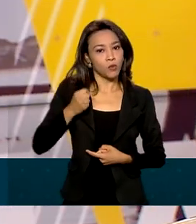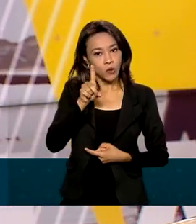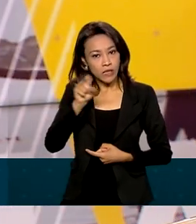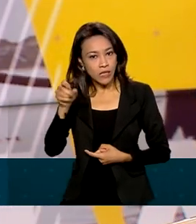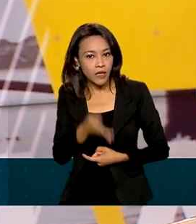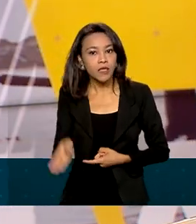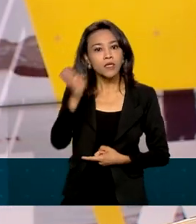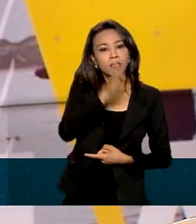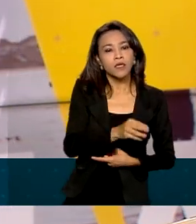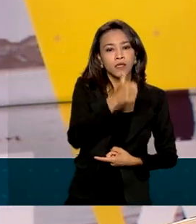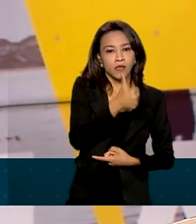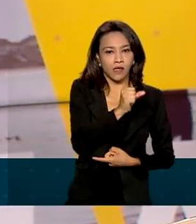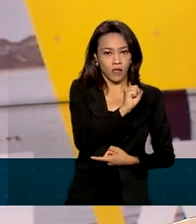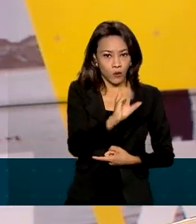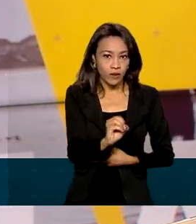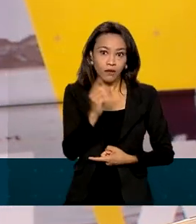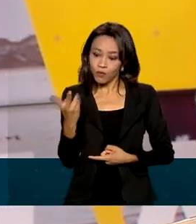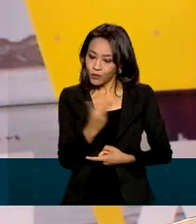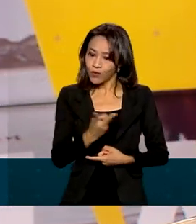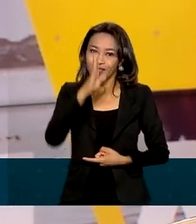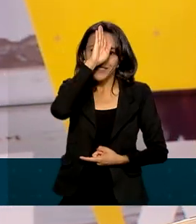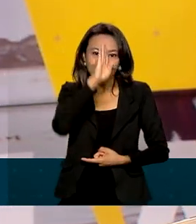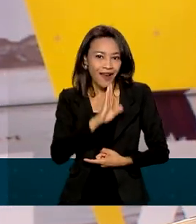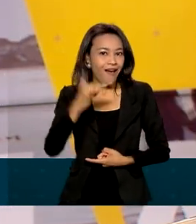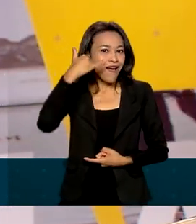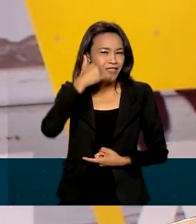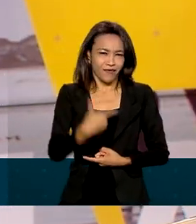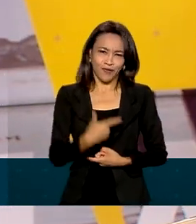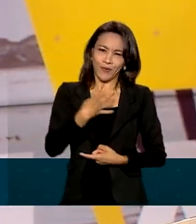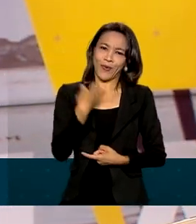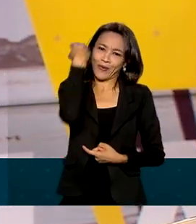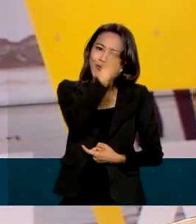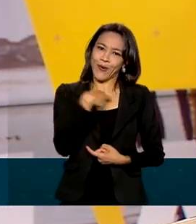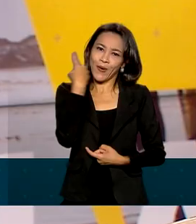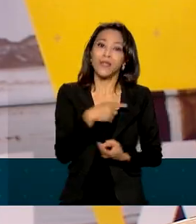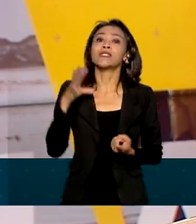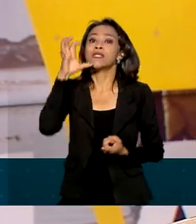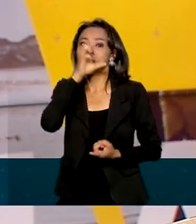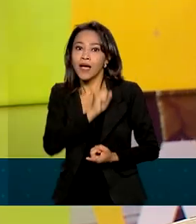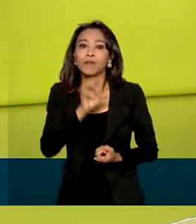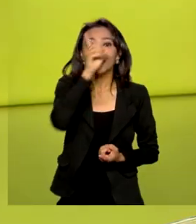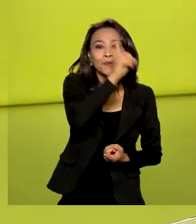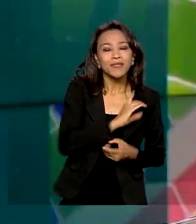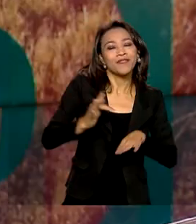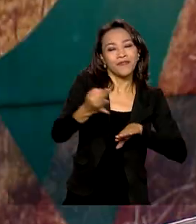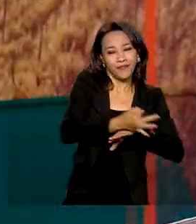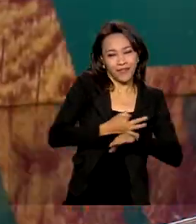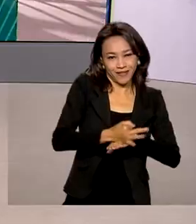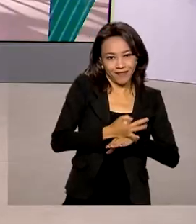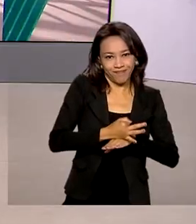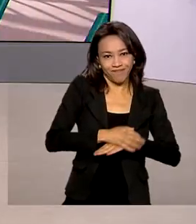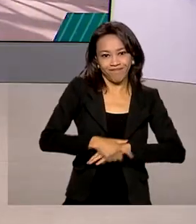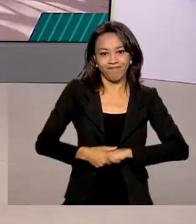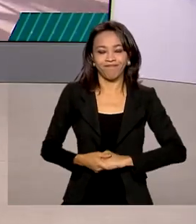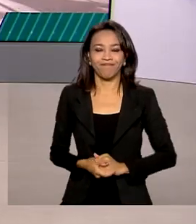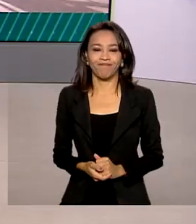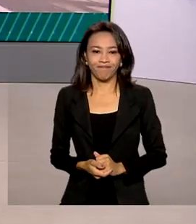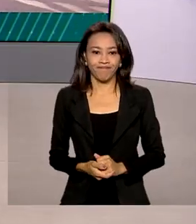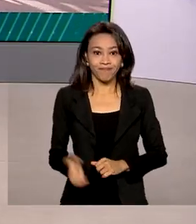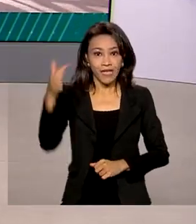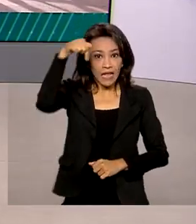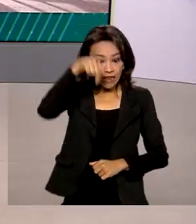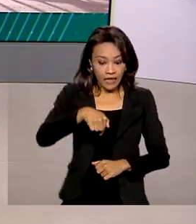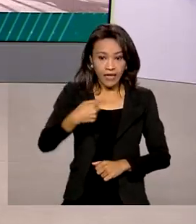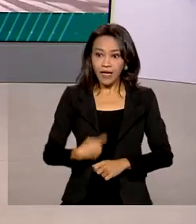Ligue 180, que são de graça e funcionam 24 horas, incluindo sábados, domingos e feriados. Neste